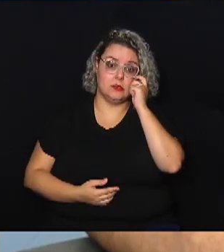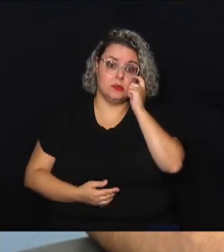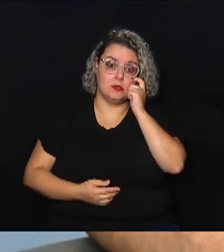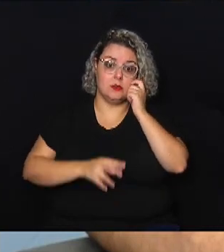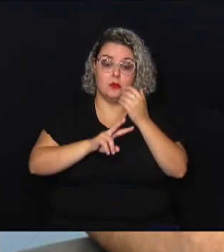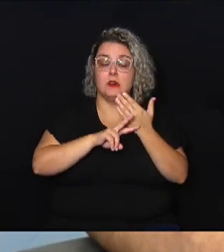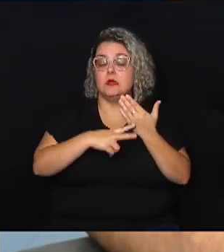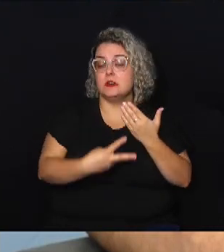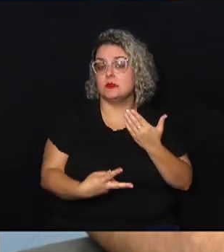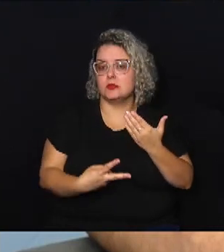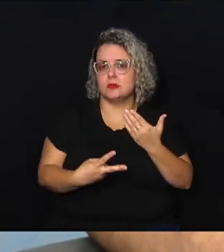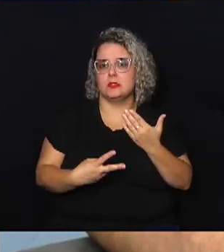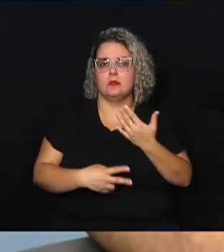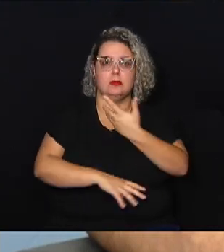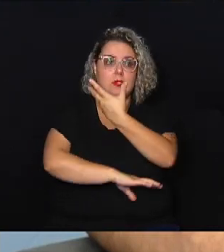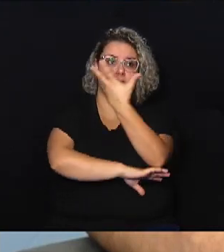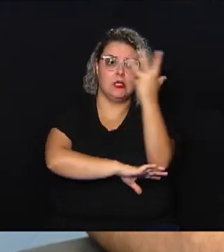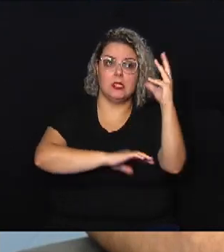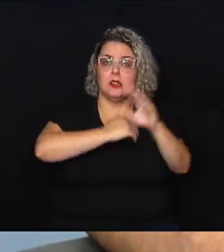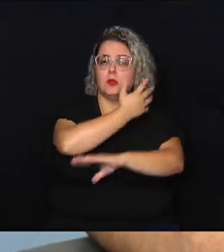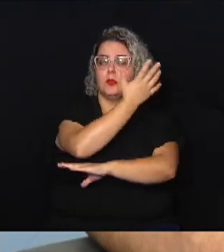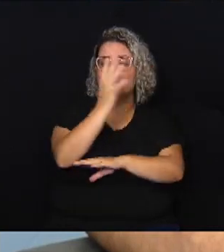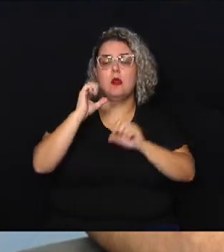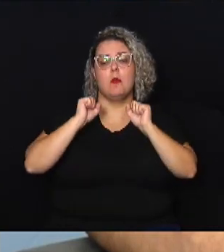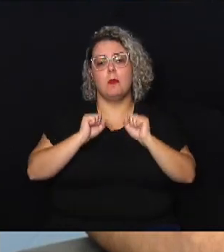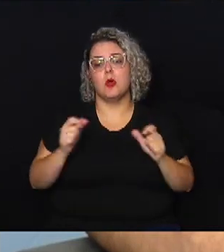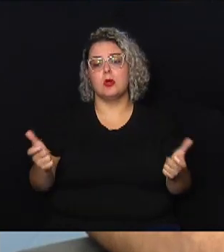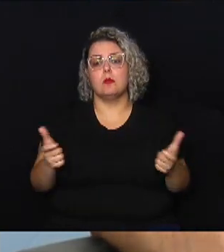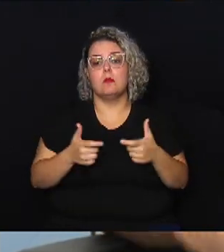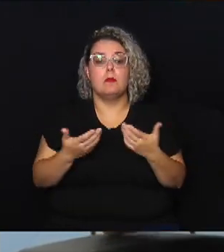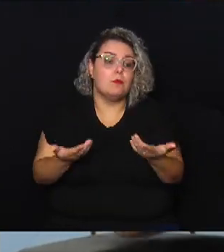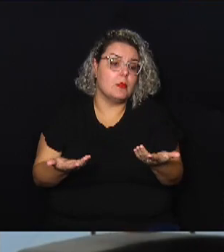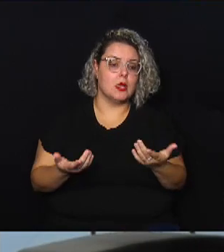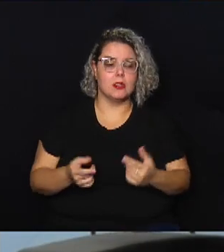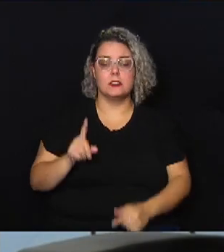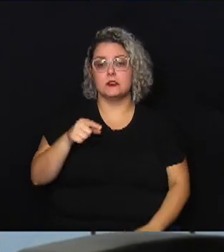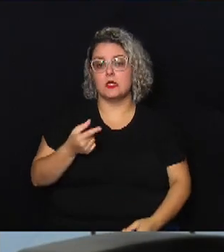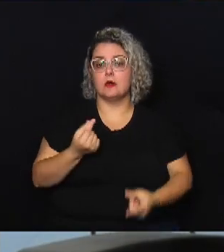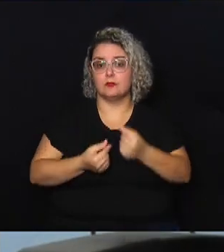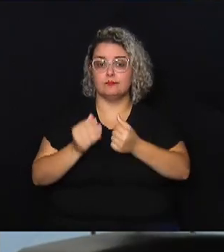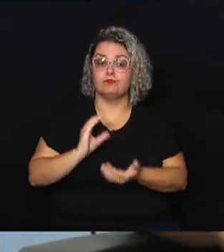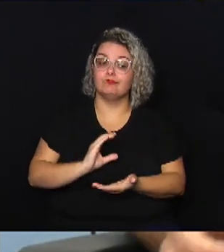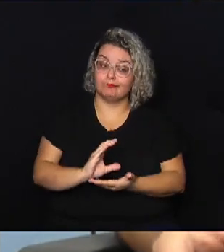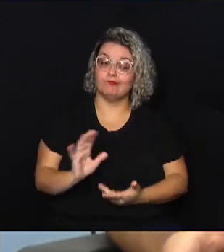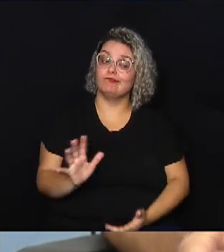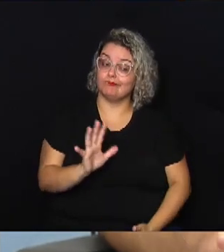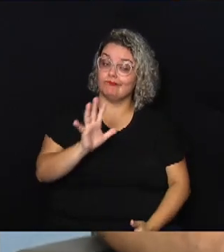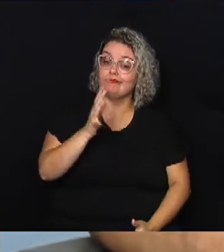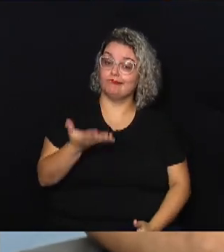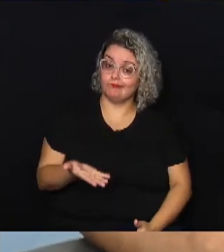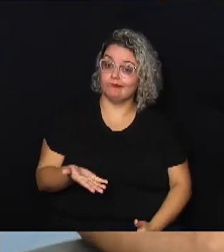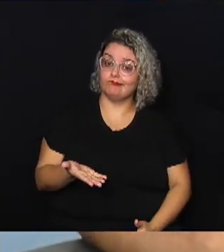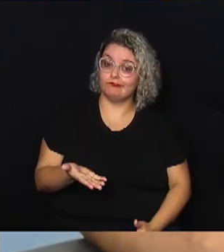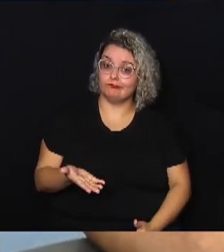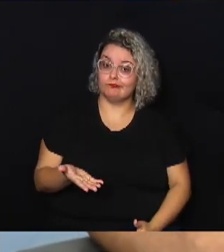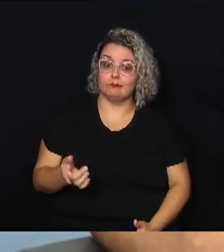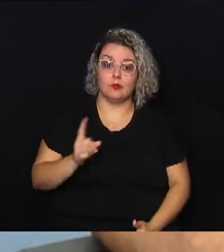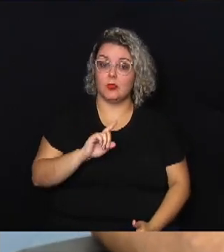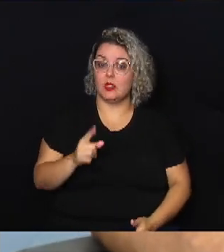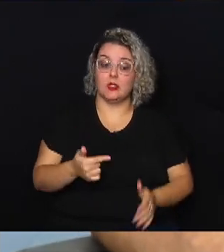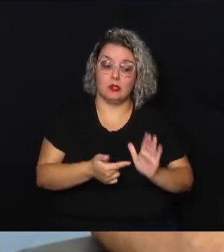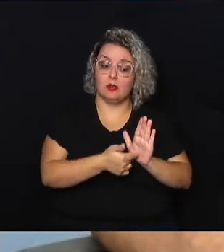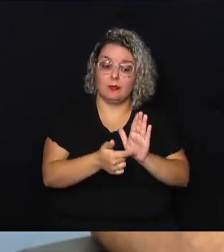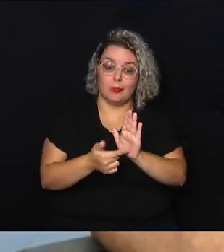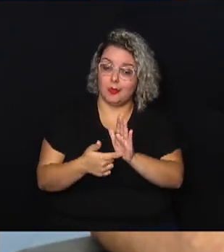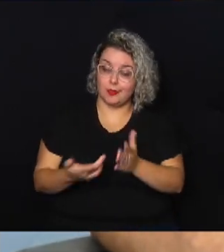natureza possam ser minimizados. Mas é um investimento que muitas vezes é caro, né? Às vezes é um investimento ali que não aparece muito.